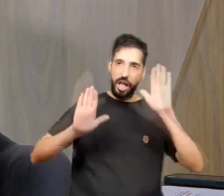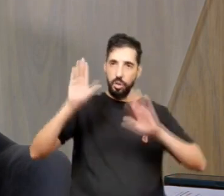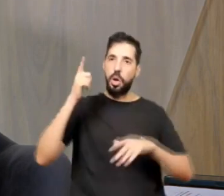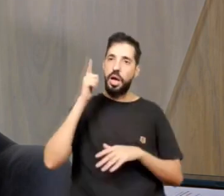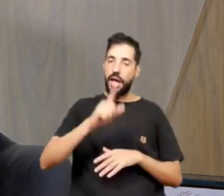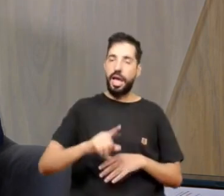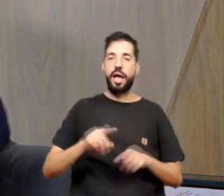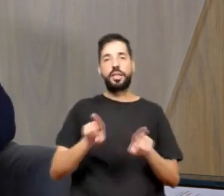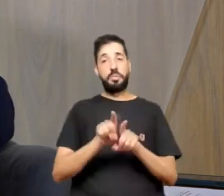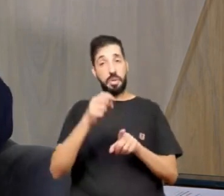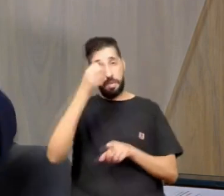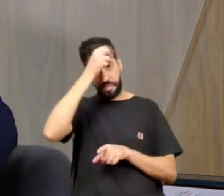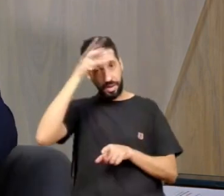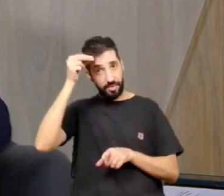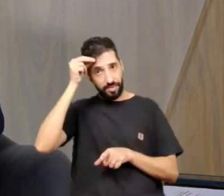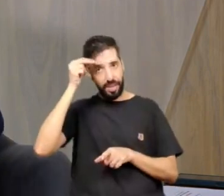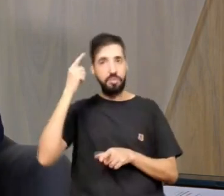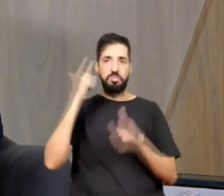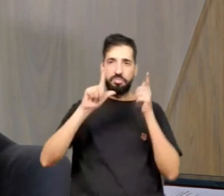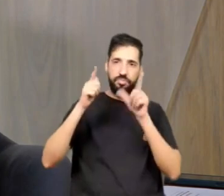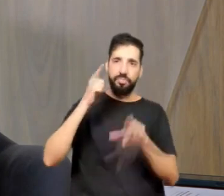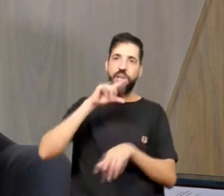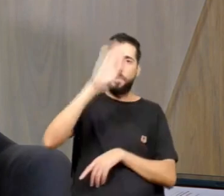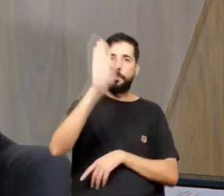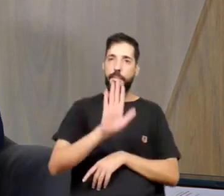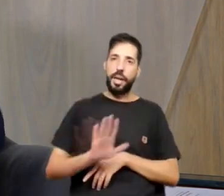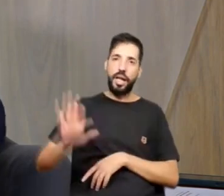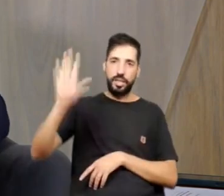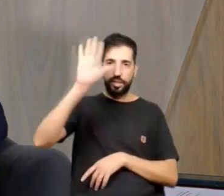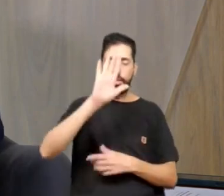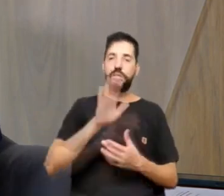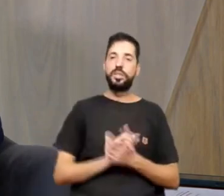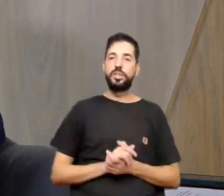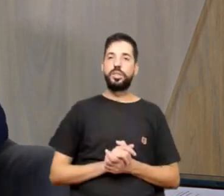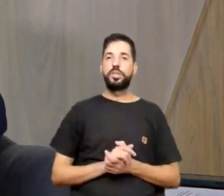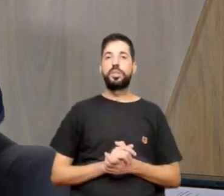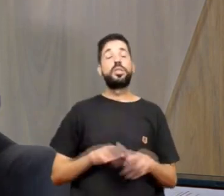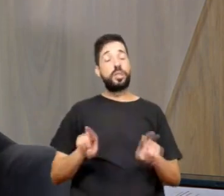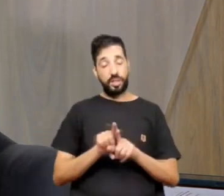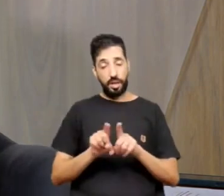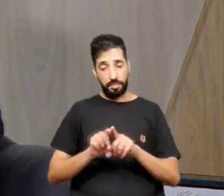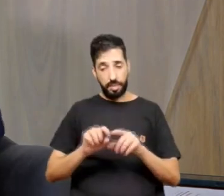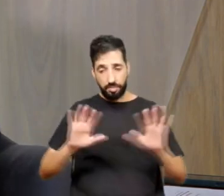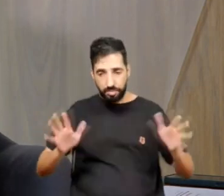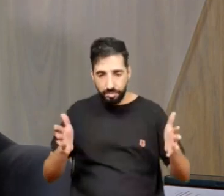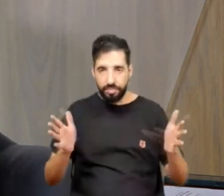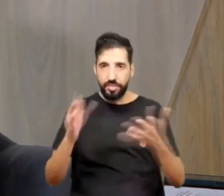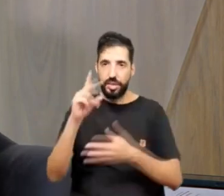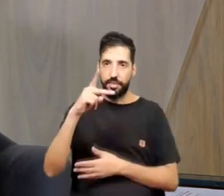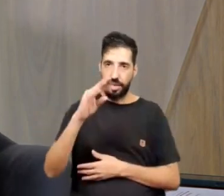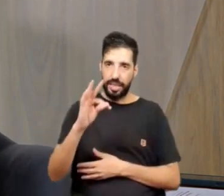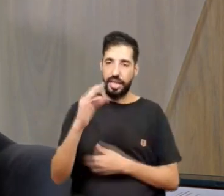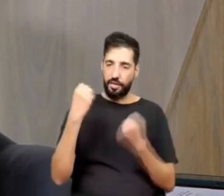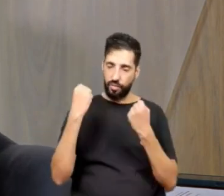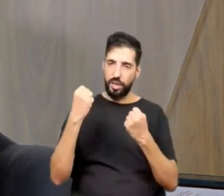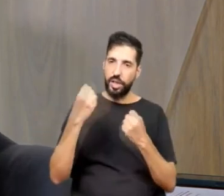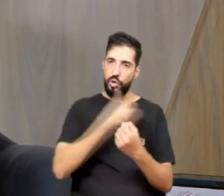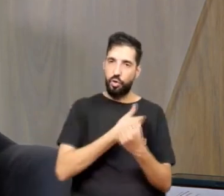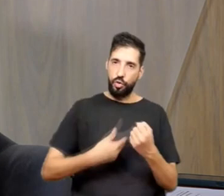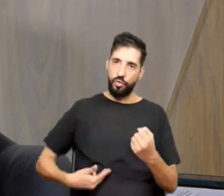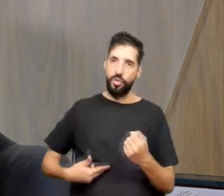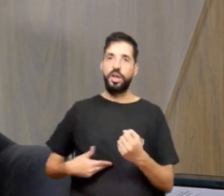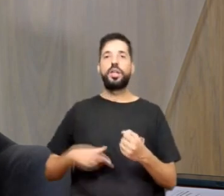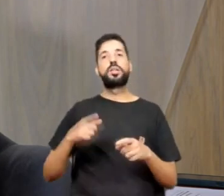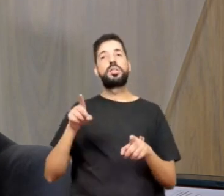todo e aperfeiçoar, fortalecer o PT, defender o nosso governo, reeleger Lula 2026.